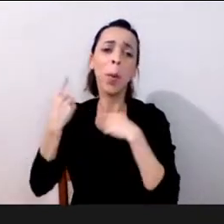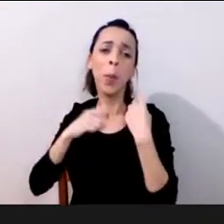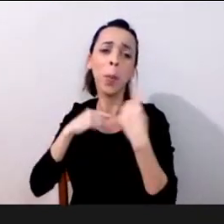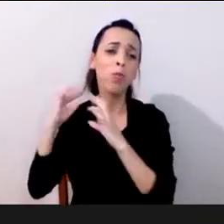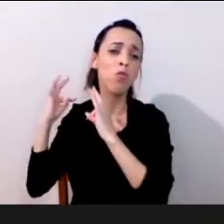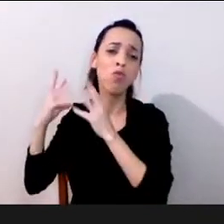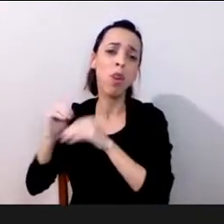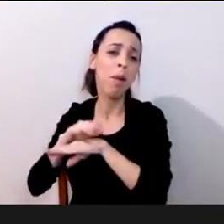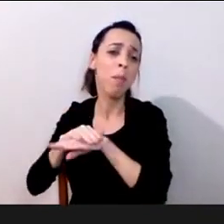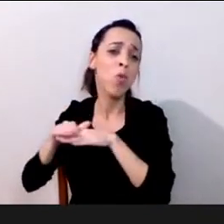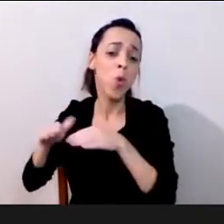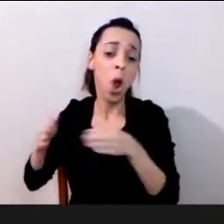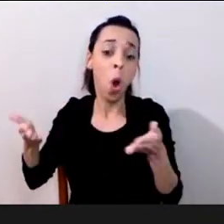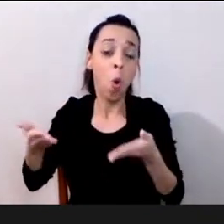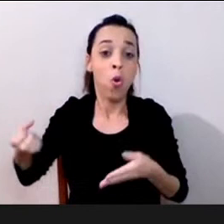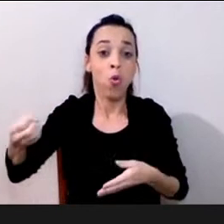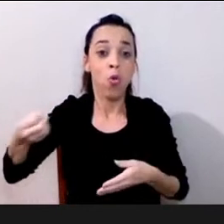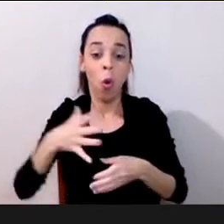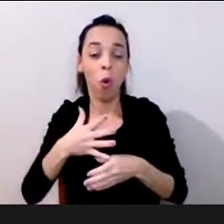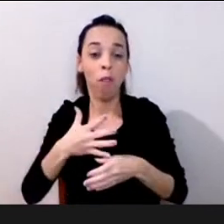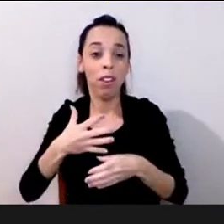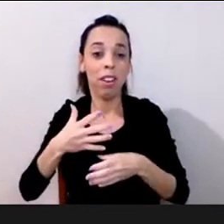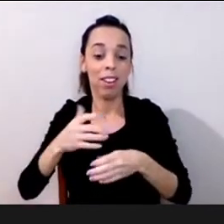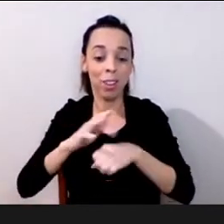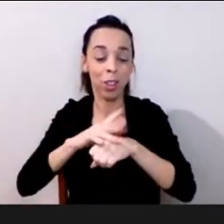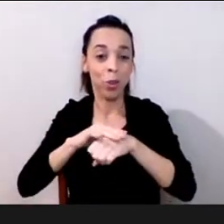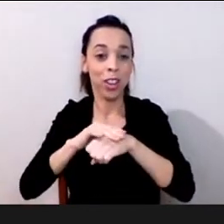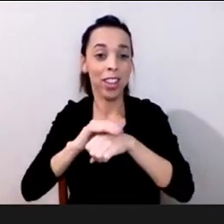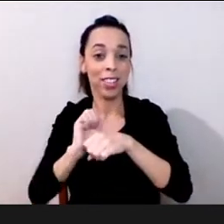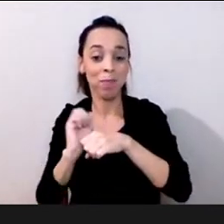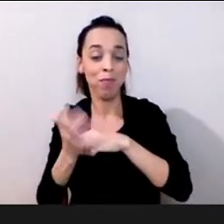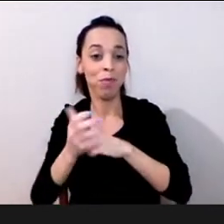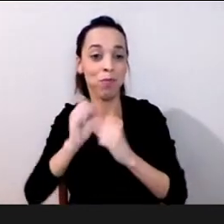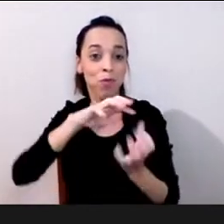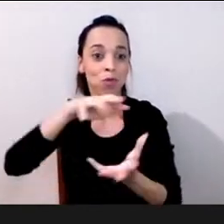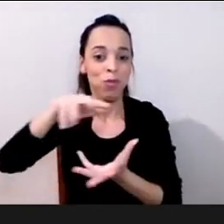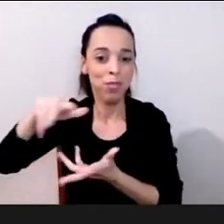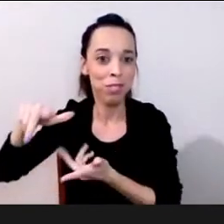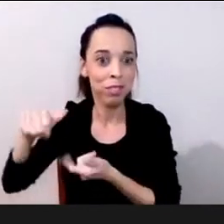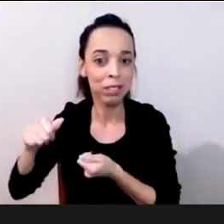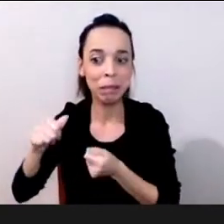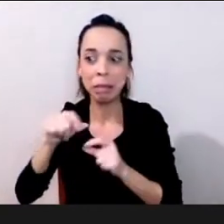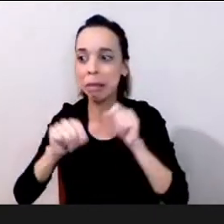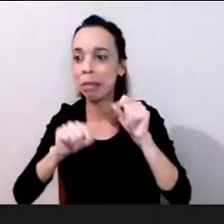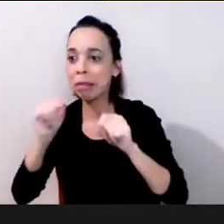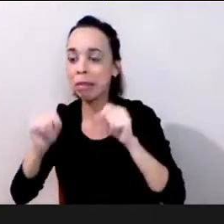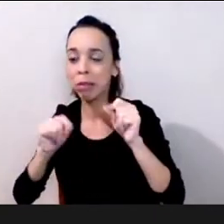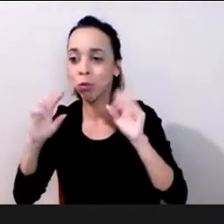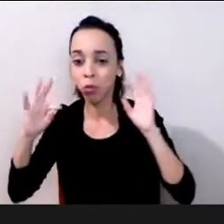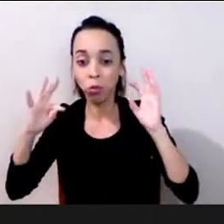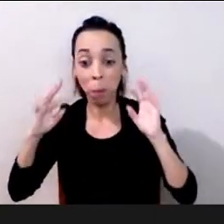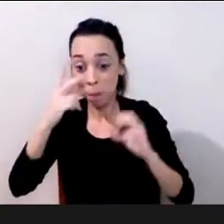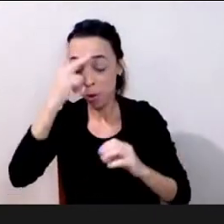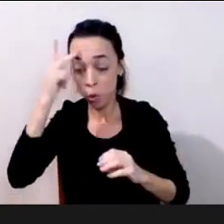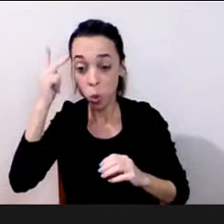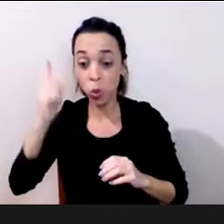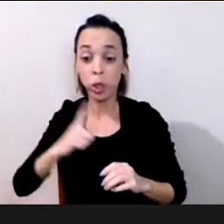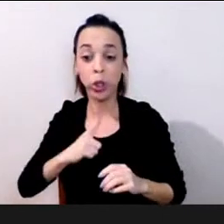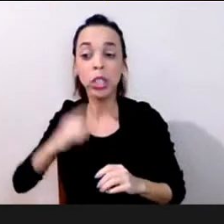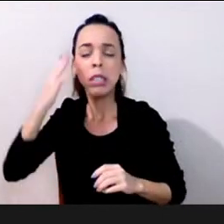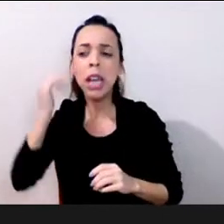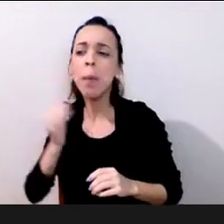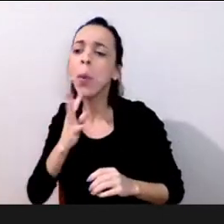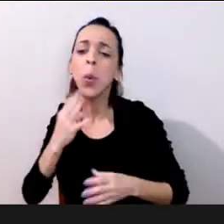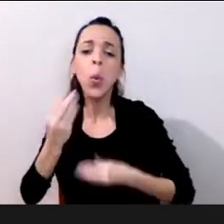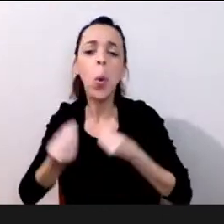que diante desse cenário que a gente fala de muita mudança realmente essa questão desse exercício